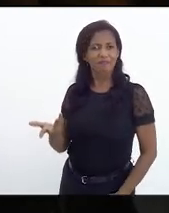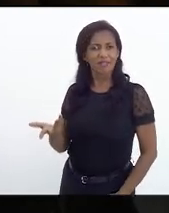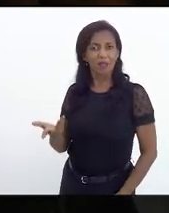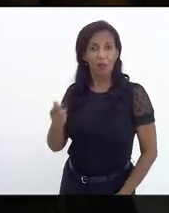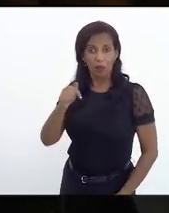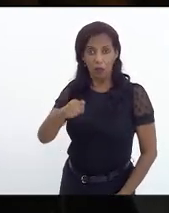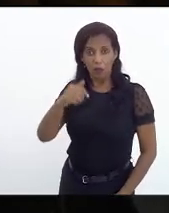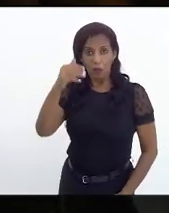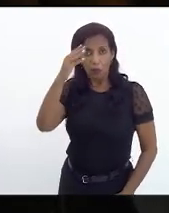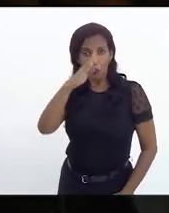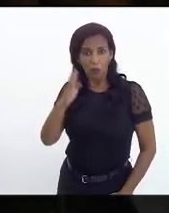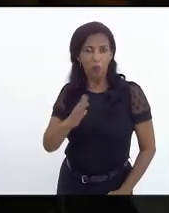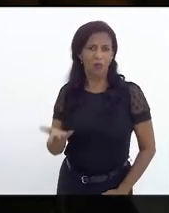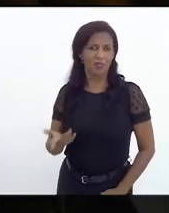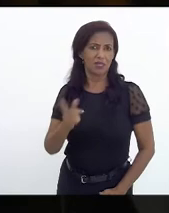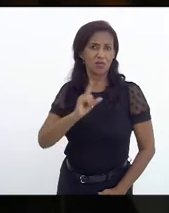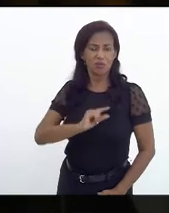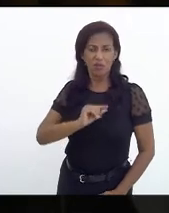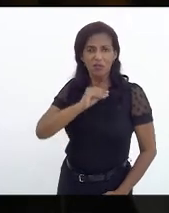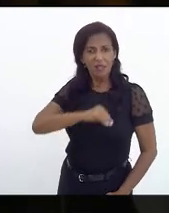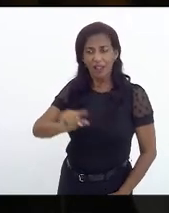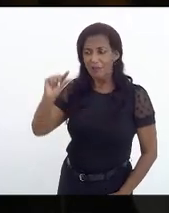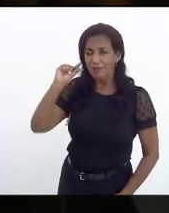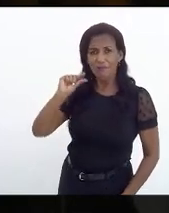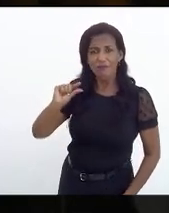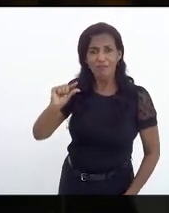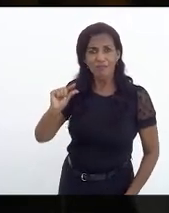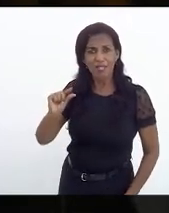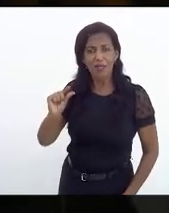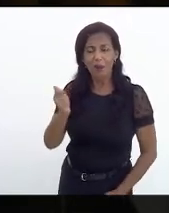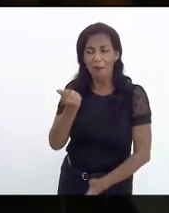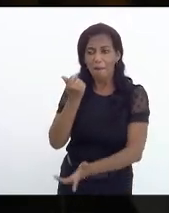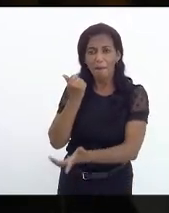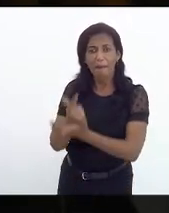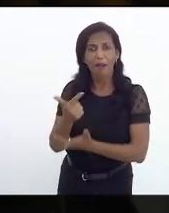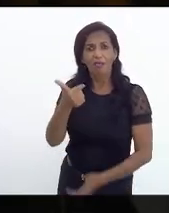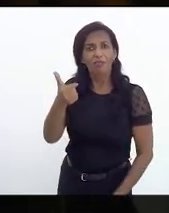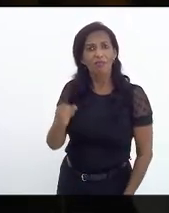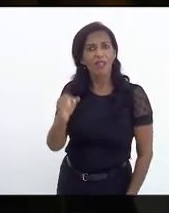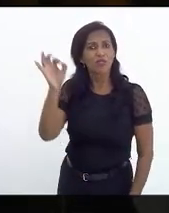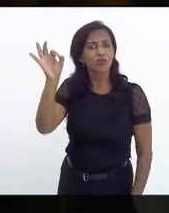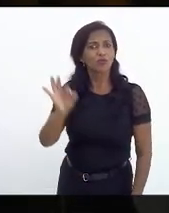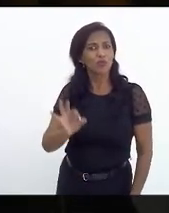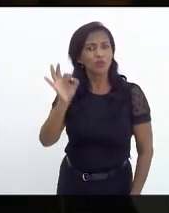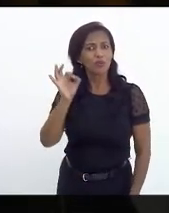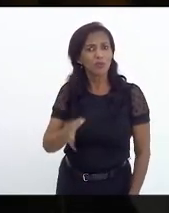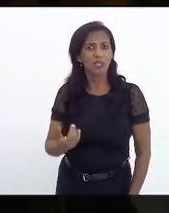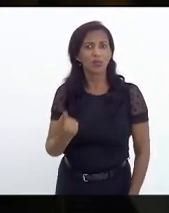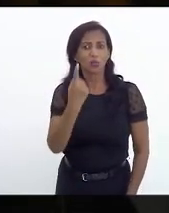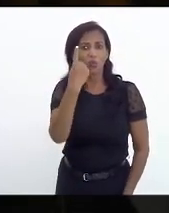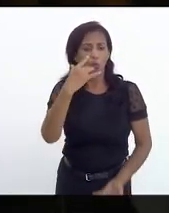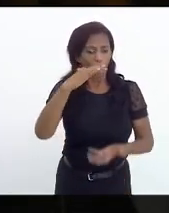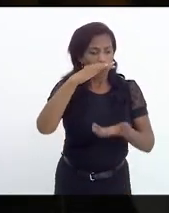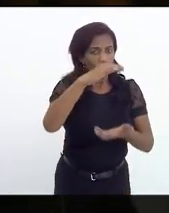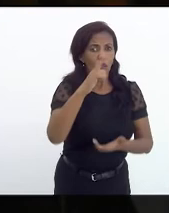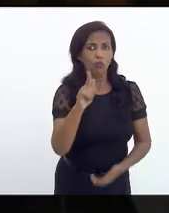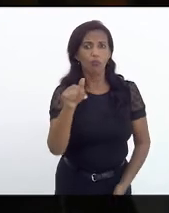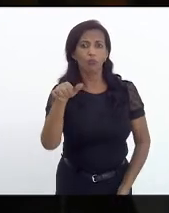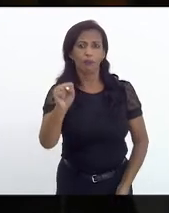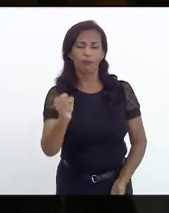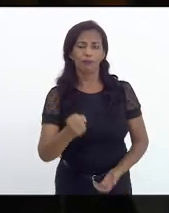o Brasil em torno do salário mínimo gastar 10% por botijão de gás,